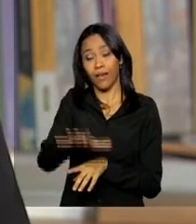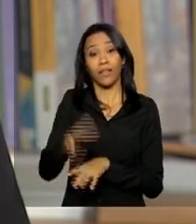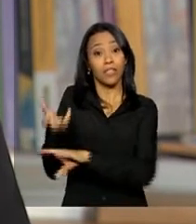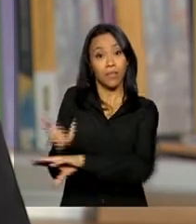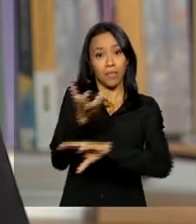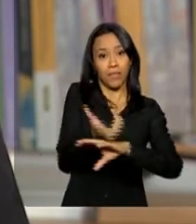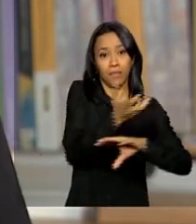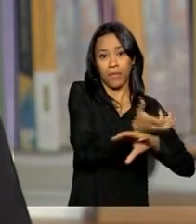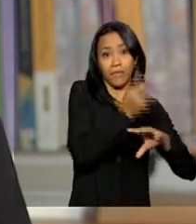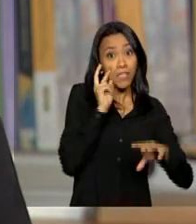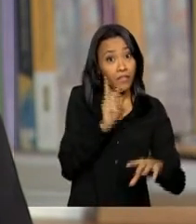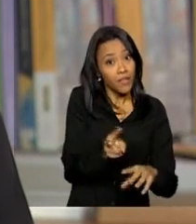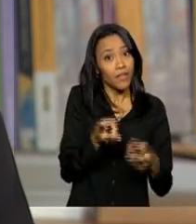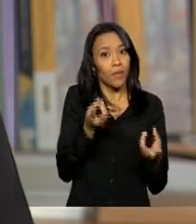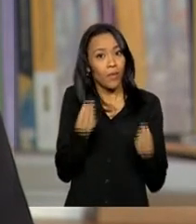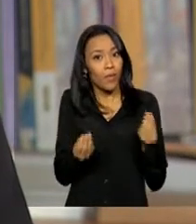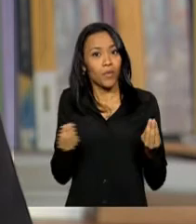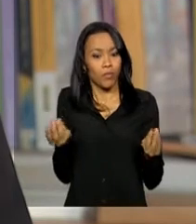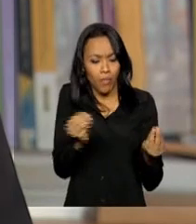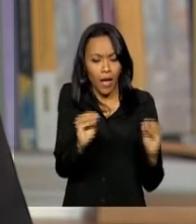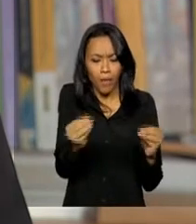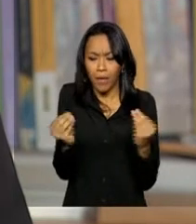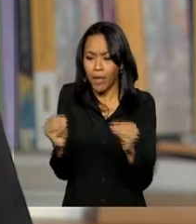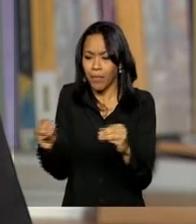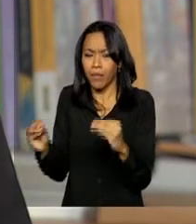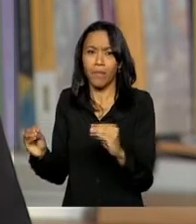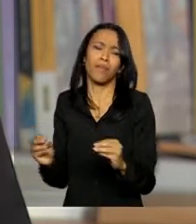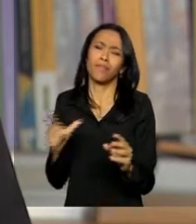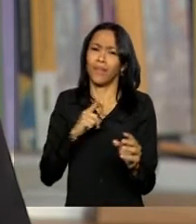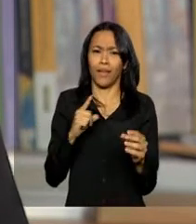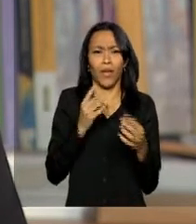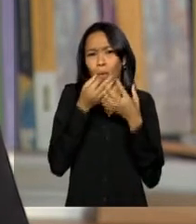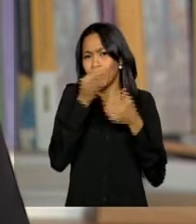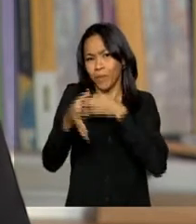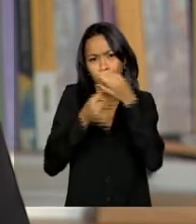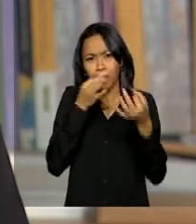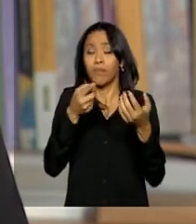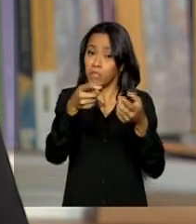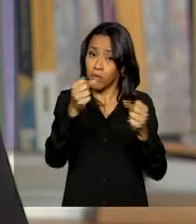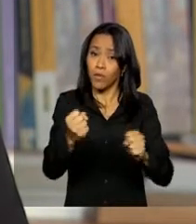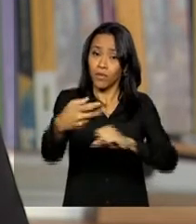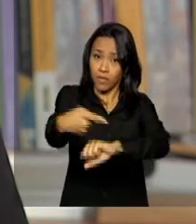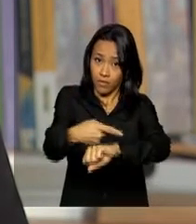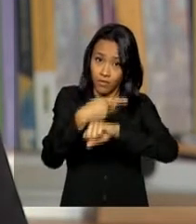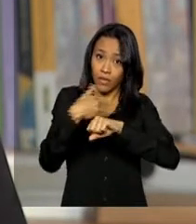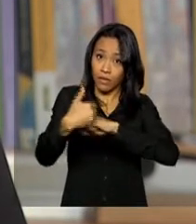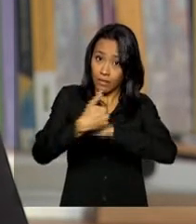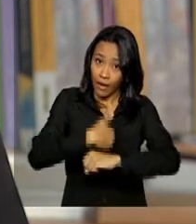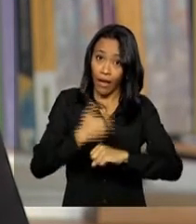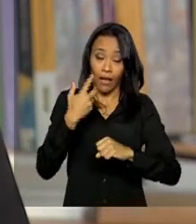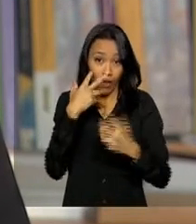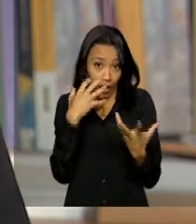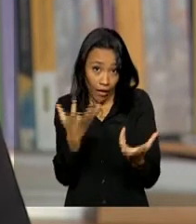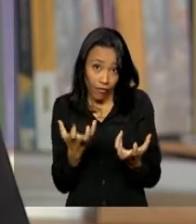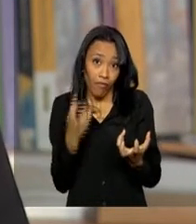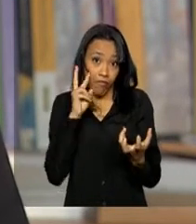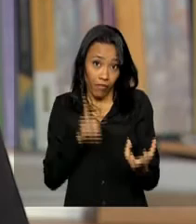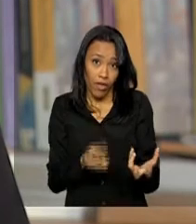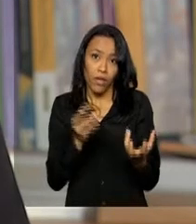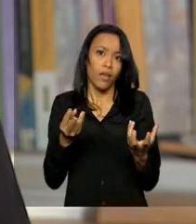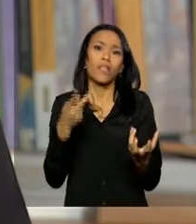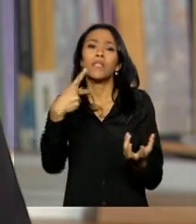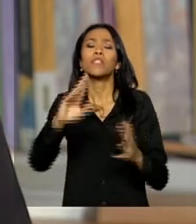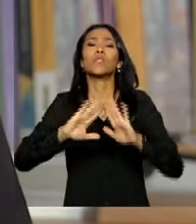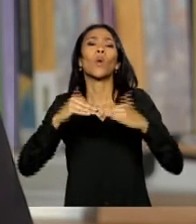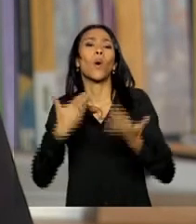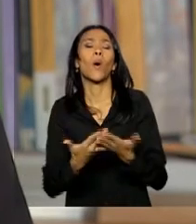todos os dados lá e mais que isso, temos o acesso a todas as contribuições. Se você entrar lá no portal e quiser ver a contribuição da